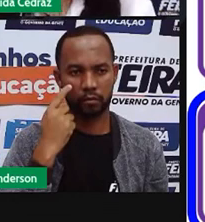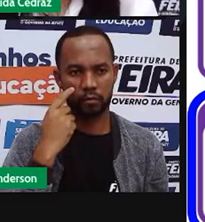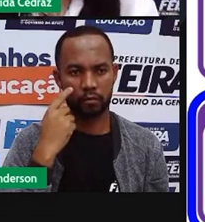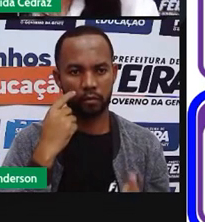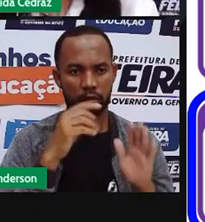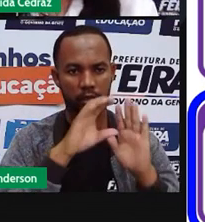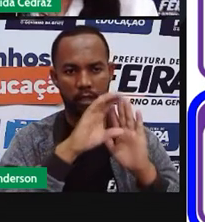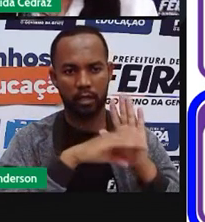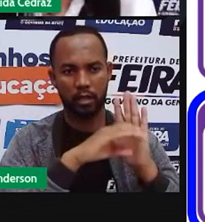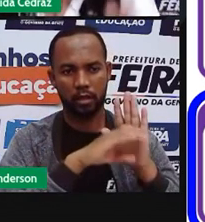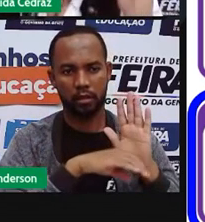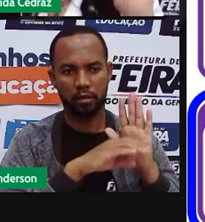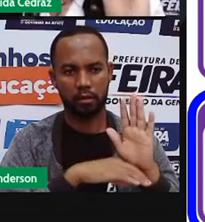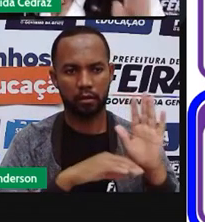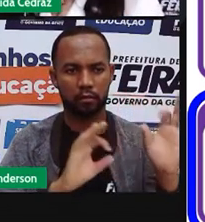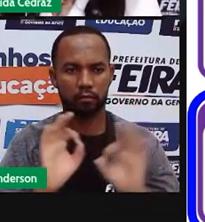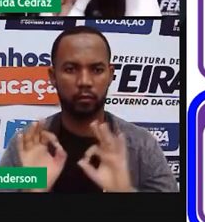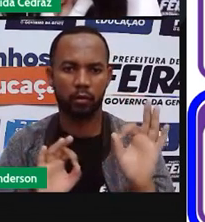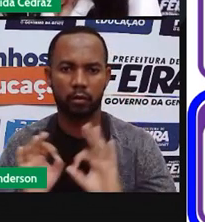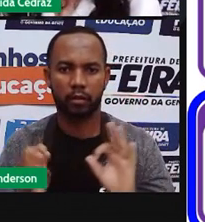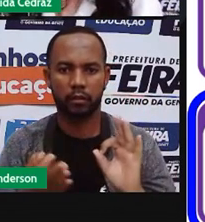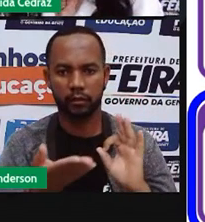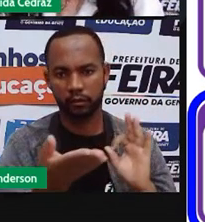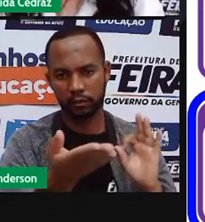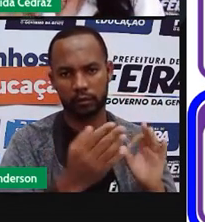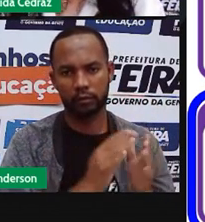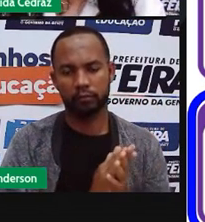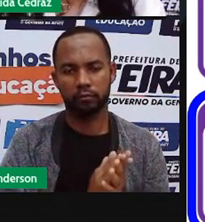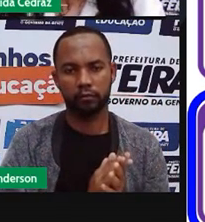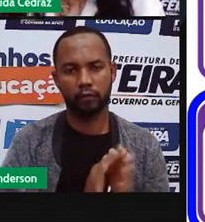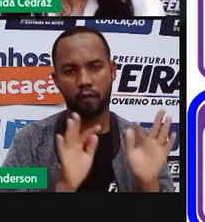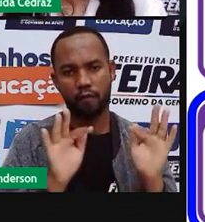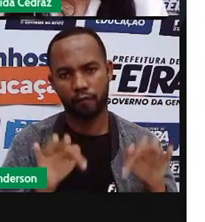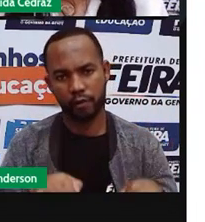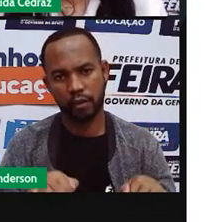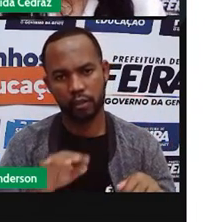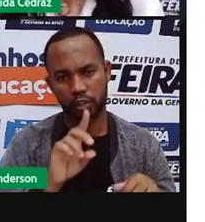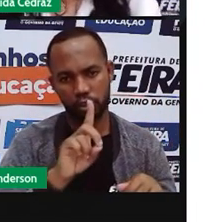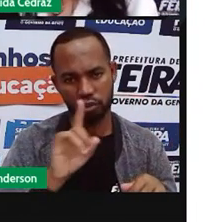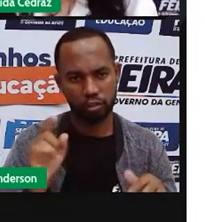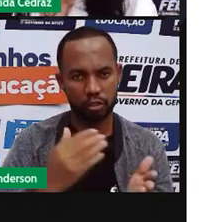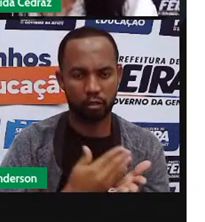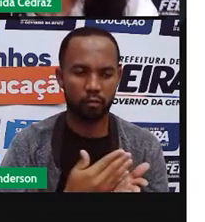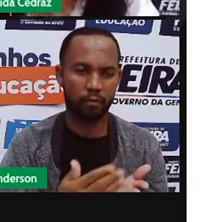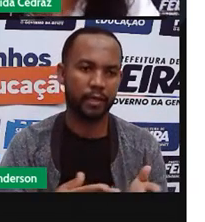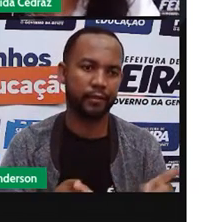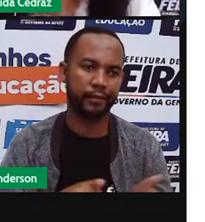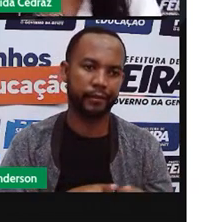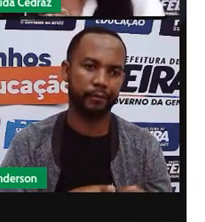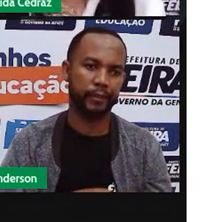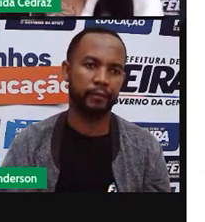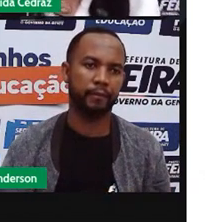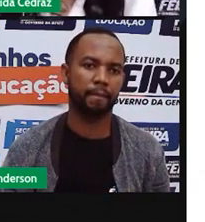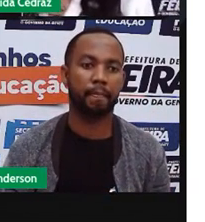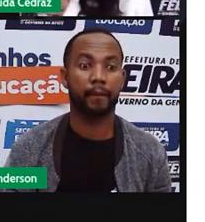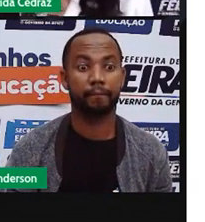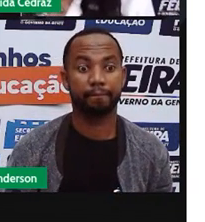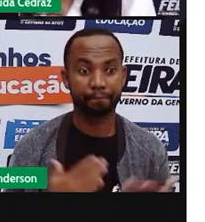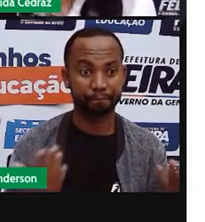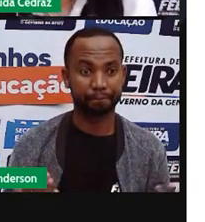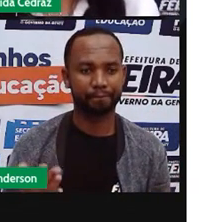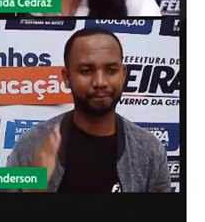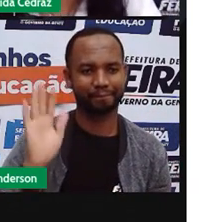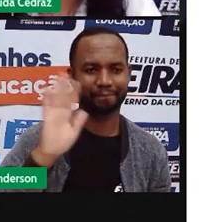ele é arrumadinho assim encerra um dia e já começa o outro então até a nossa